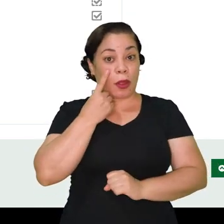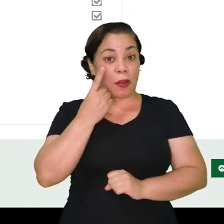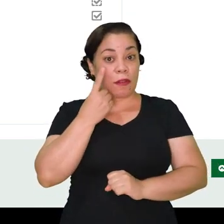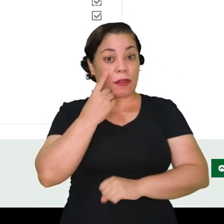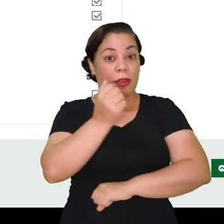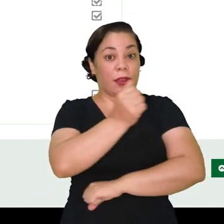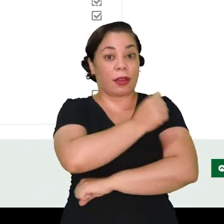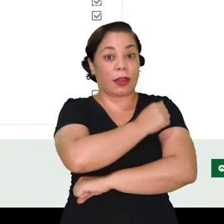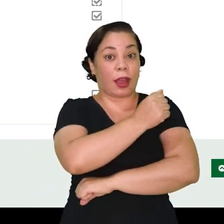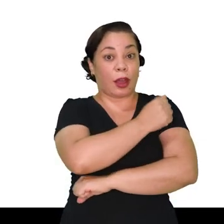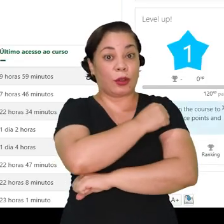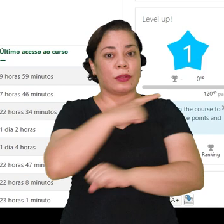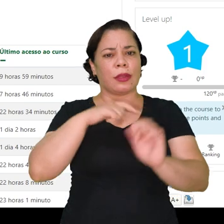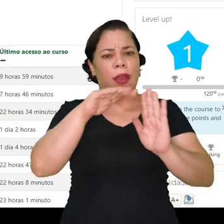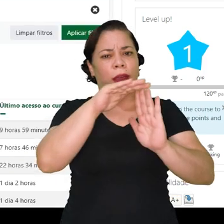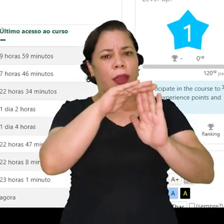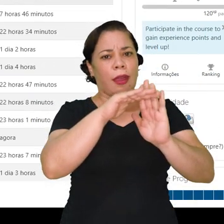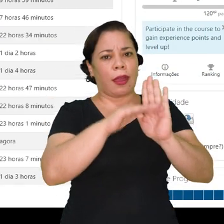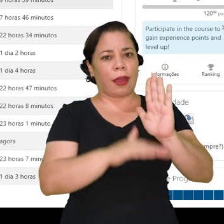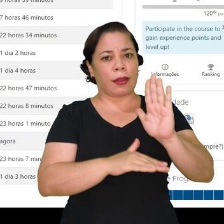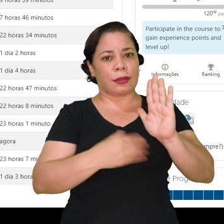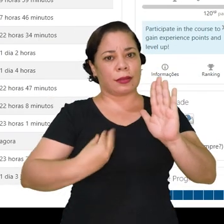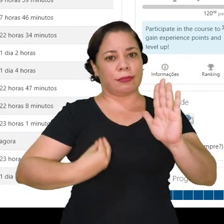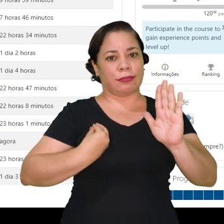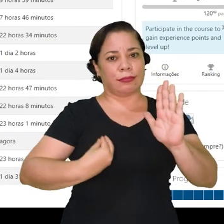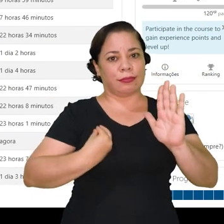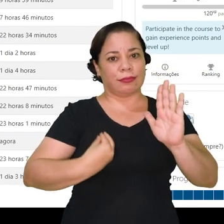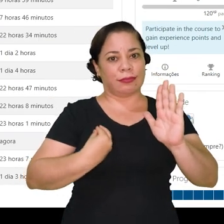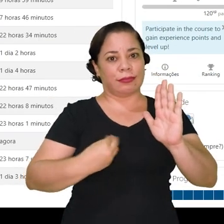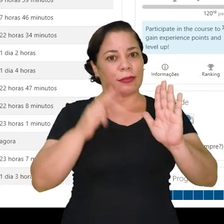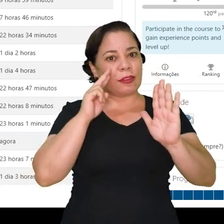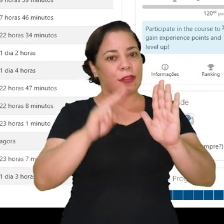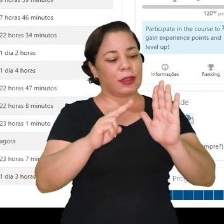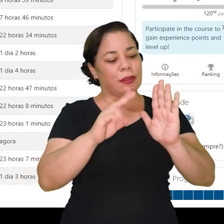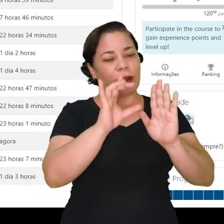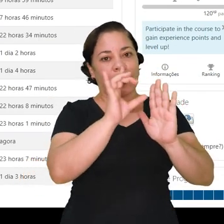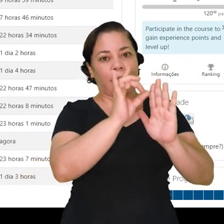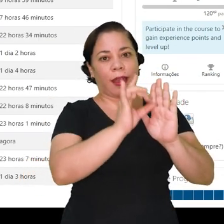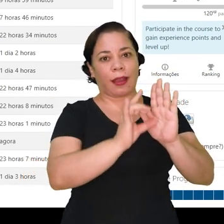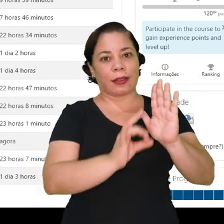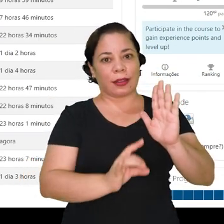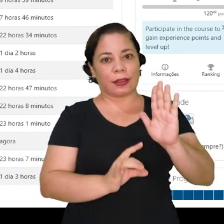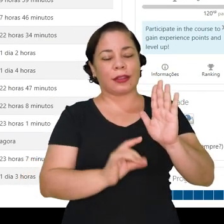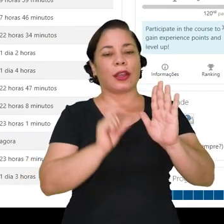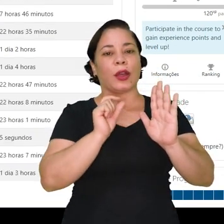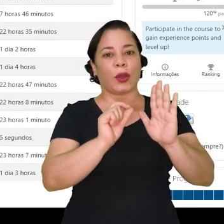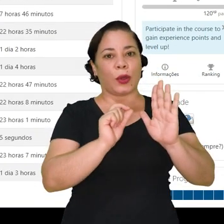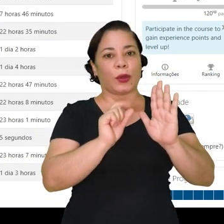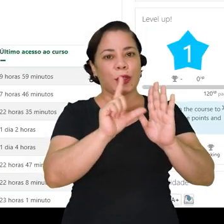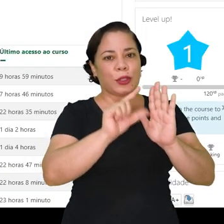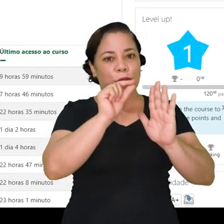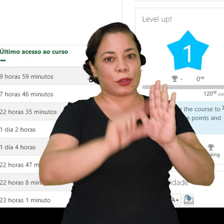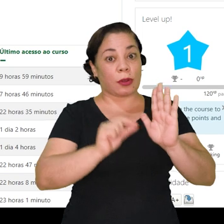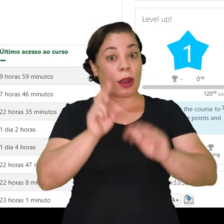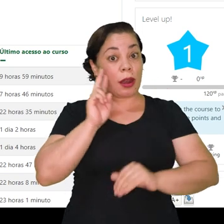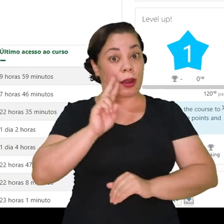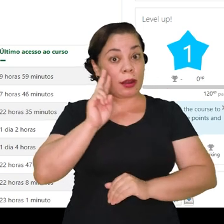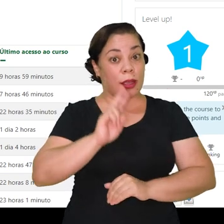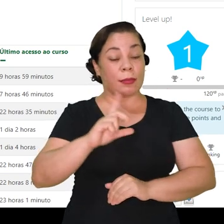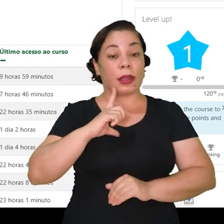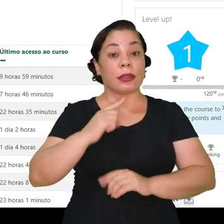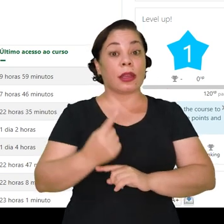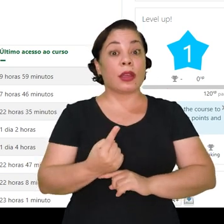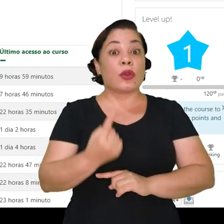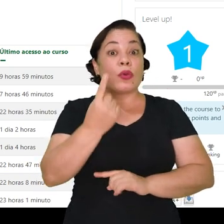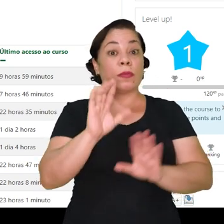verificar os alunos na relação de participantes. Então, indo a participantes, aplicar os filtros. Lembrando